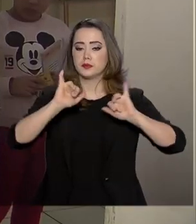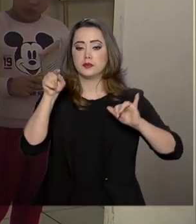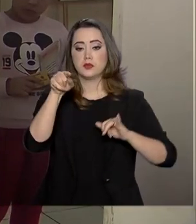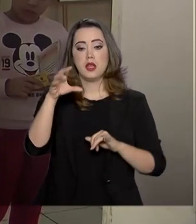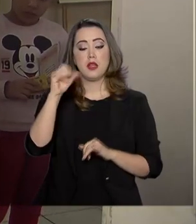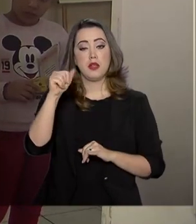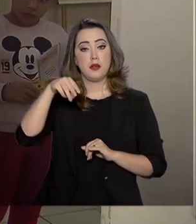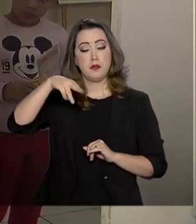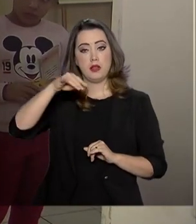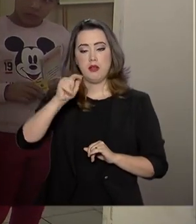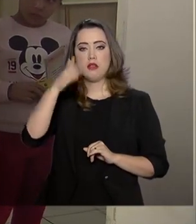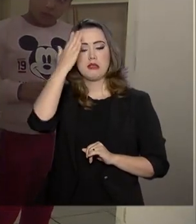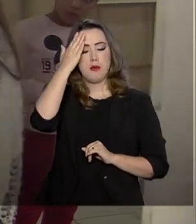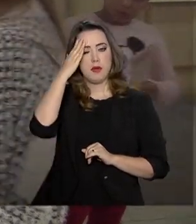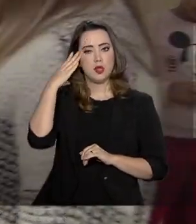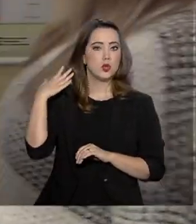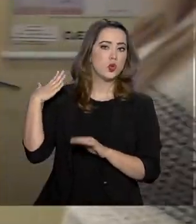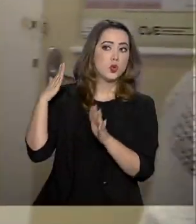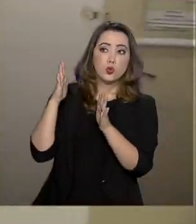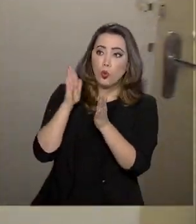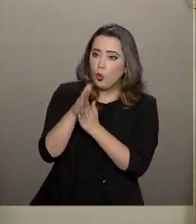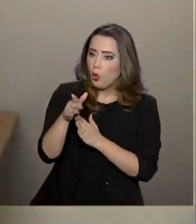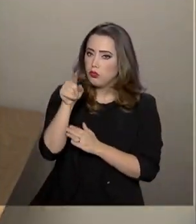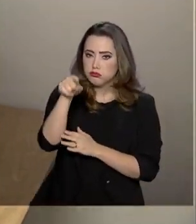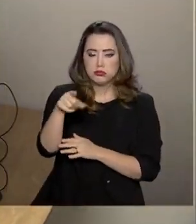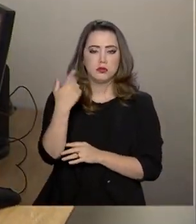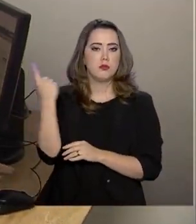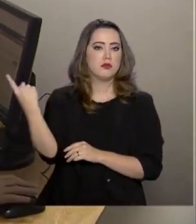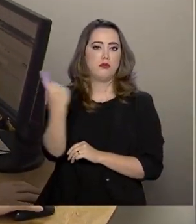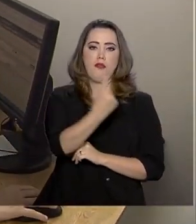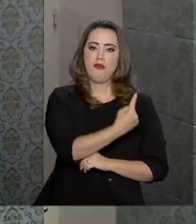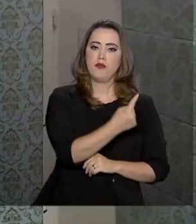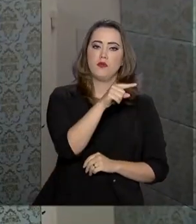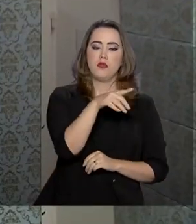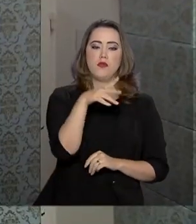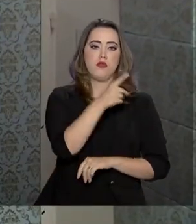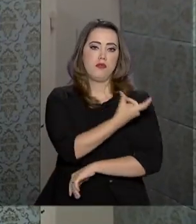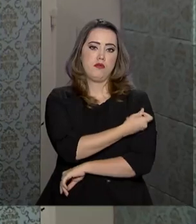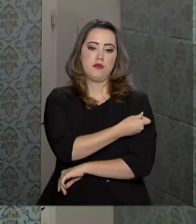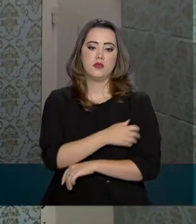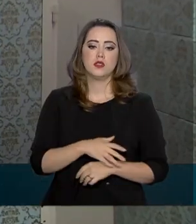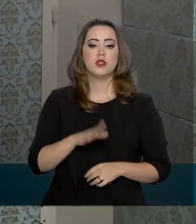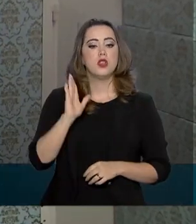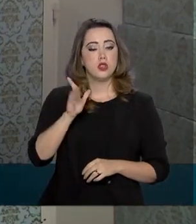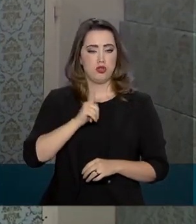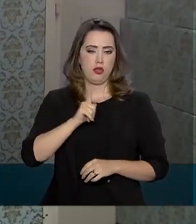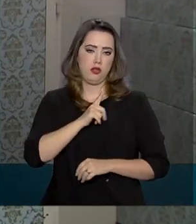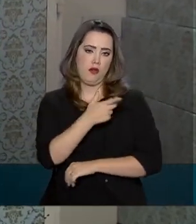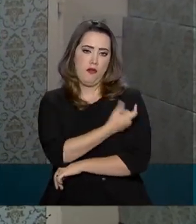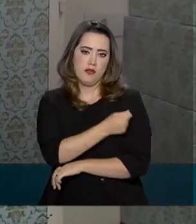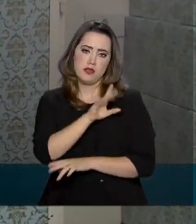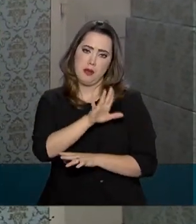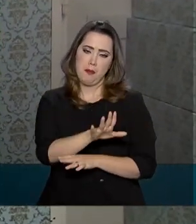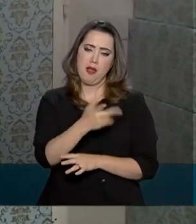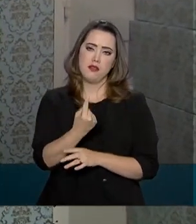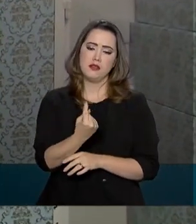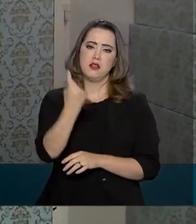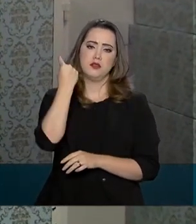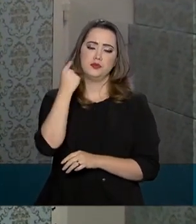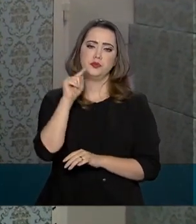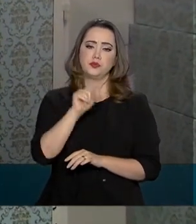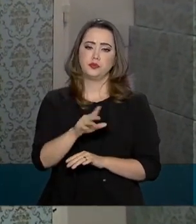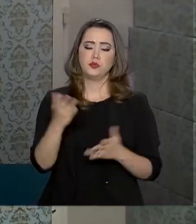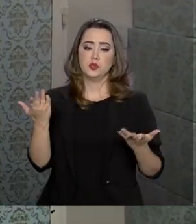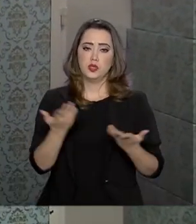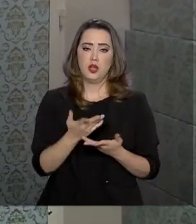ficou sabendo da notícia e correu para a Unidade Básica de Saúde. Na verdade, eu já tomei, mas as doses anteriores